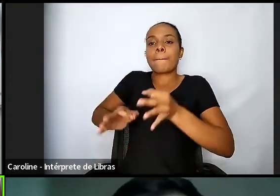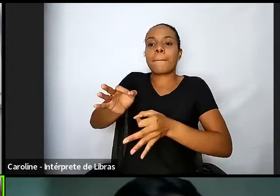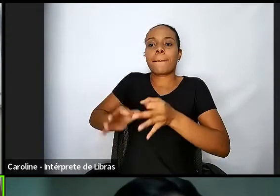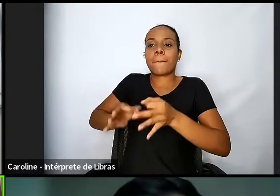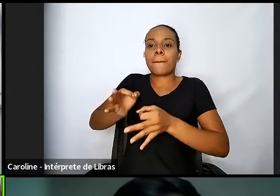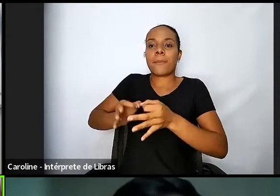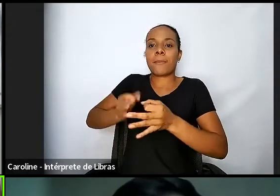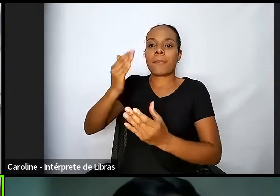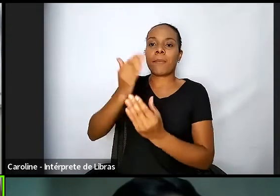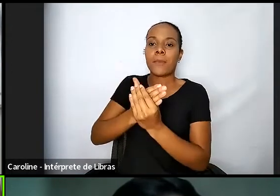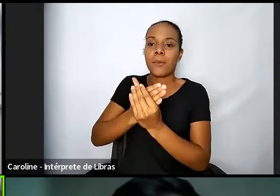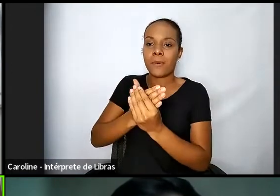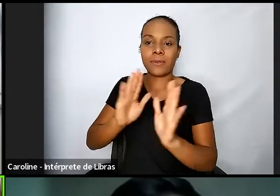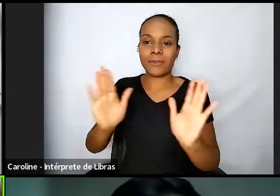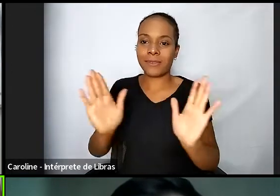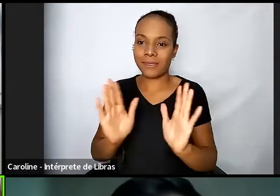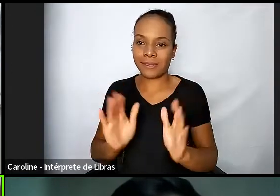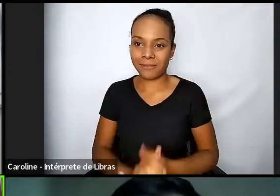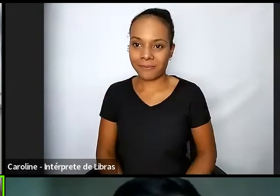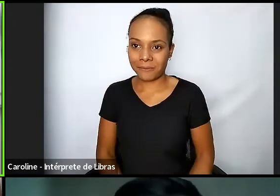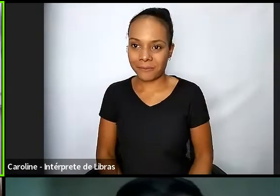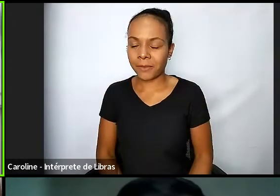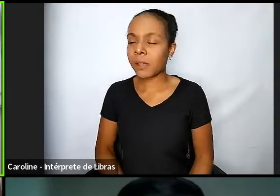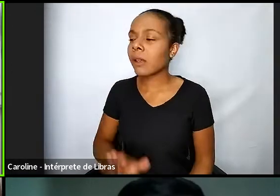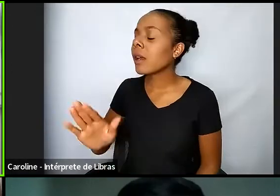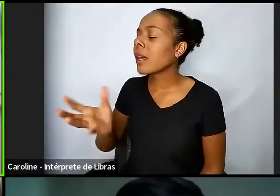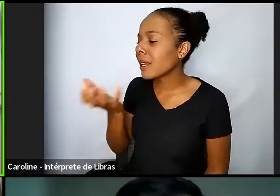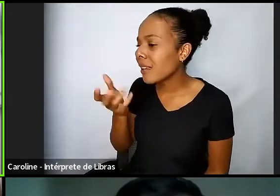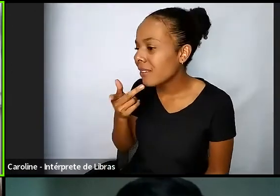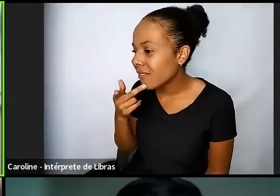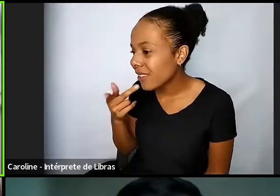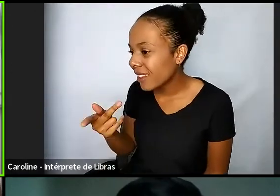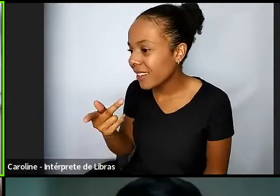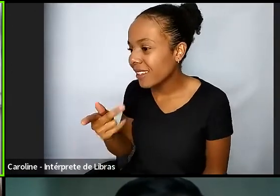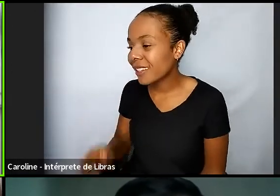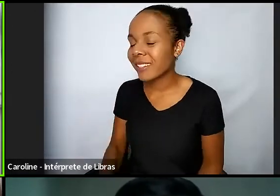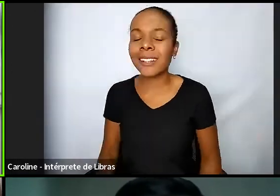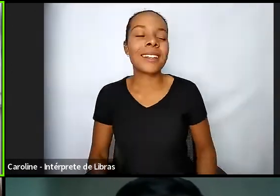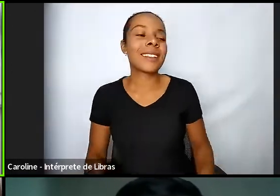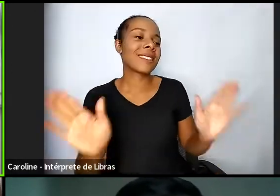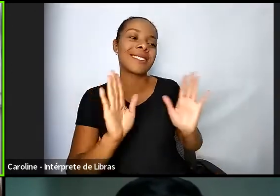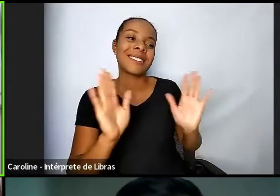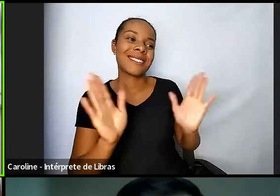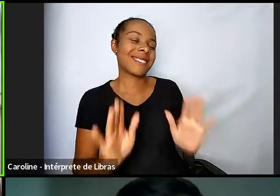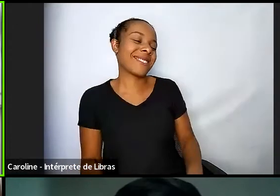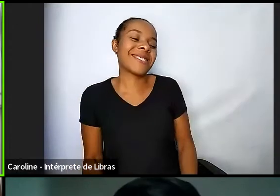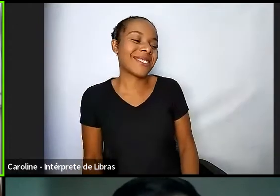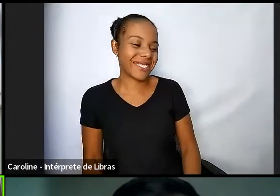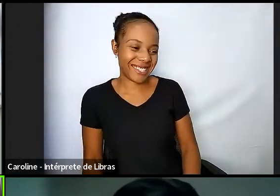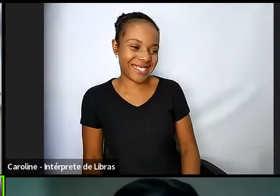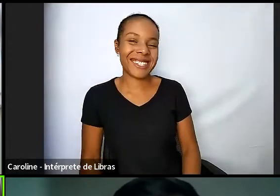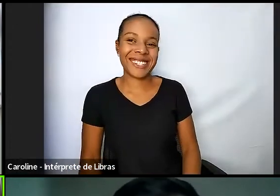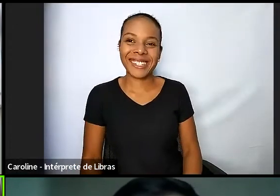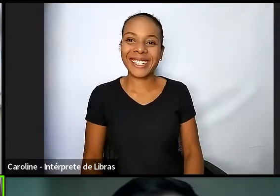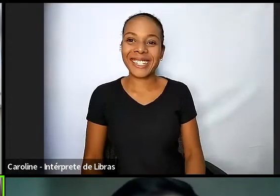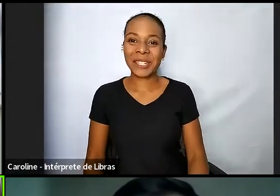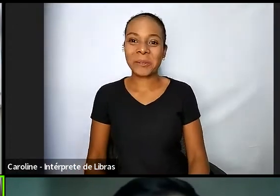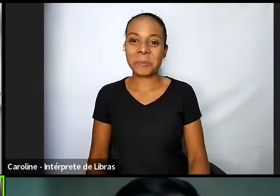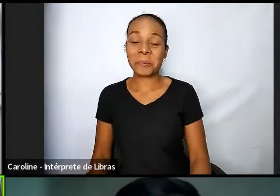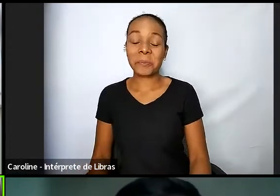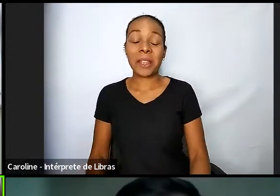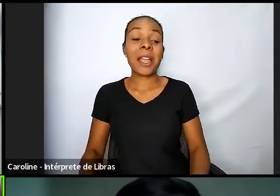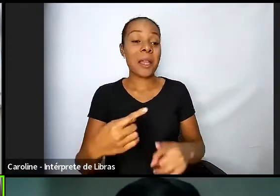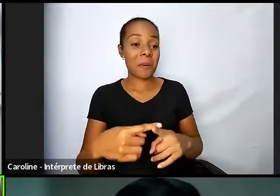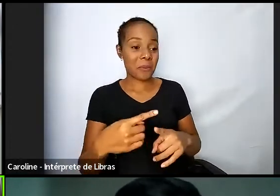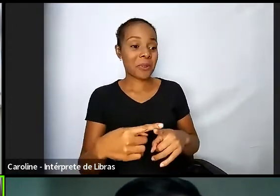sei se você gostaria, Lívia, de falar algo? Não, eu estou achando isso mesmo, porque o acesso